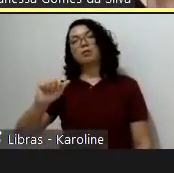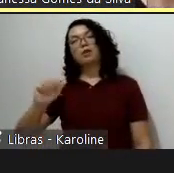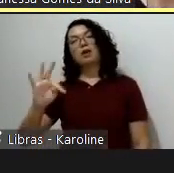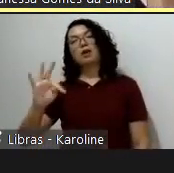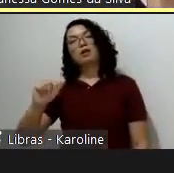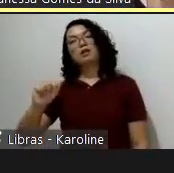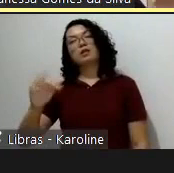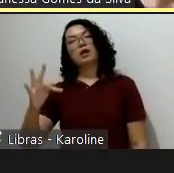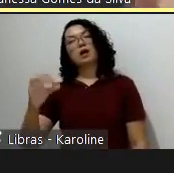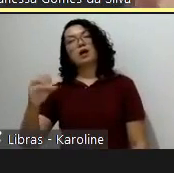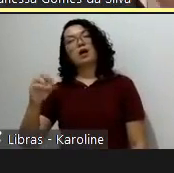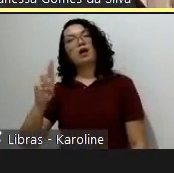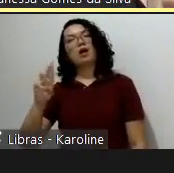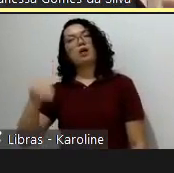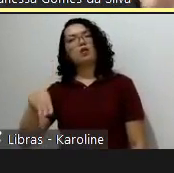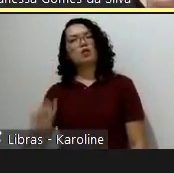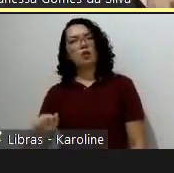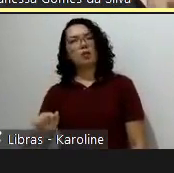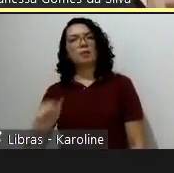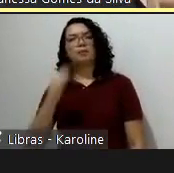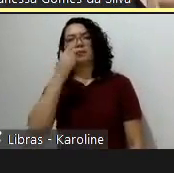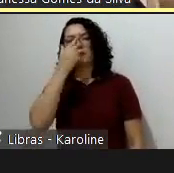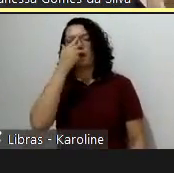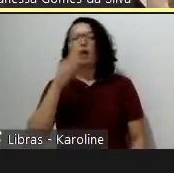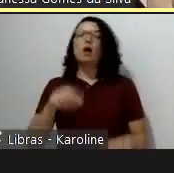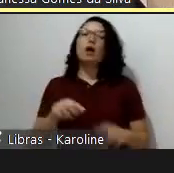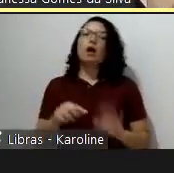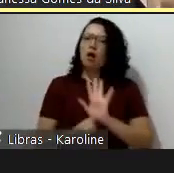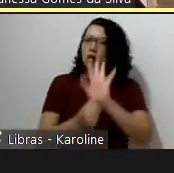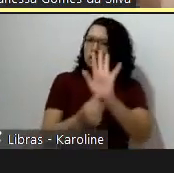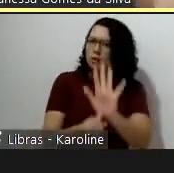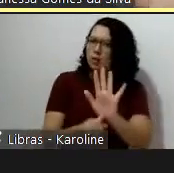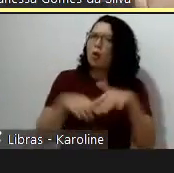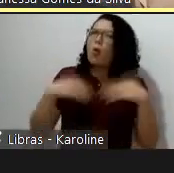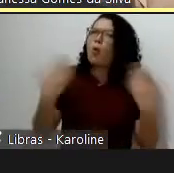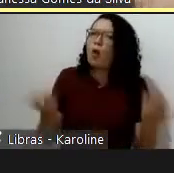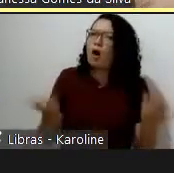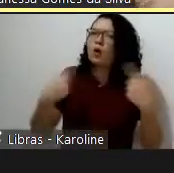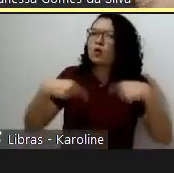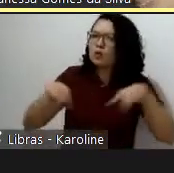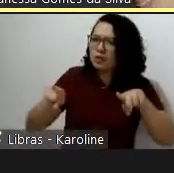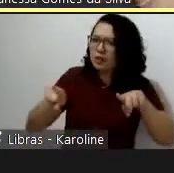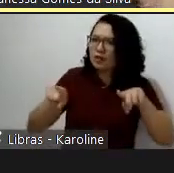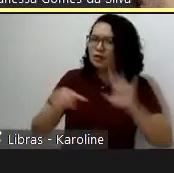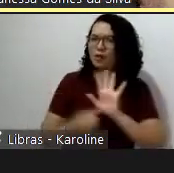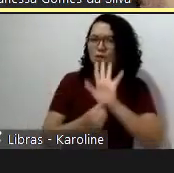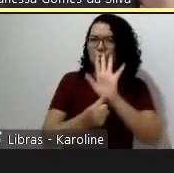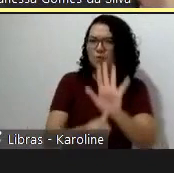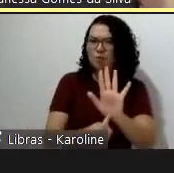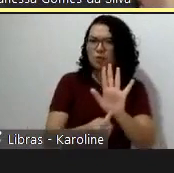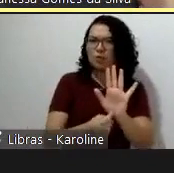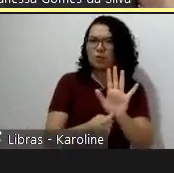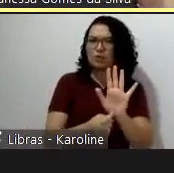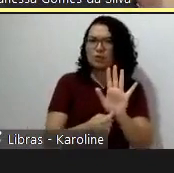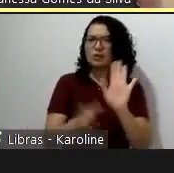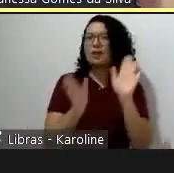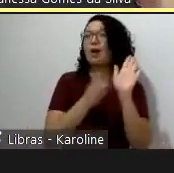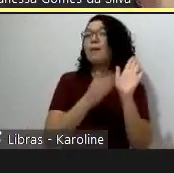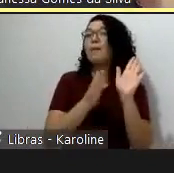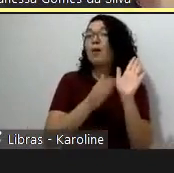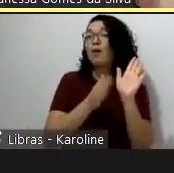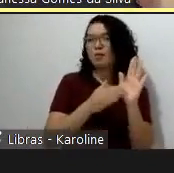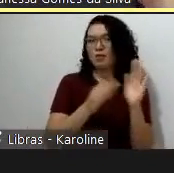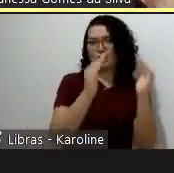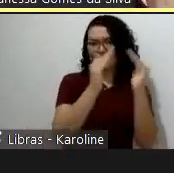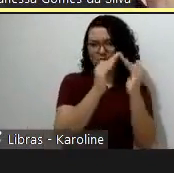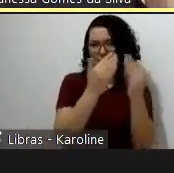Qual que era o desafio deles? Está aqui a escolinha da FNDE de quatro salas, a escola com doze salas e partindo da